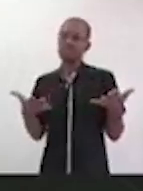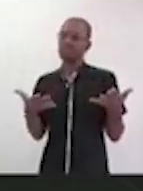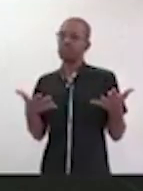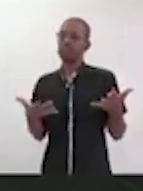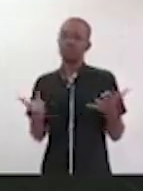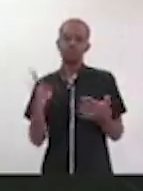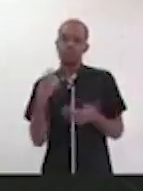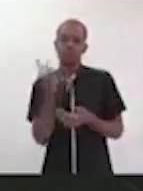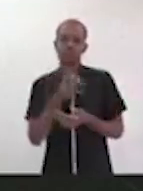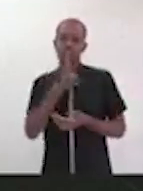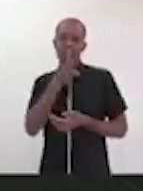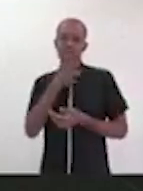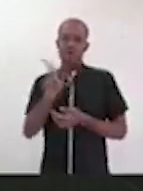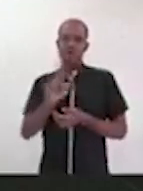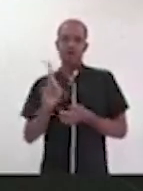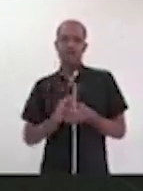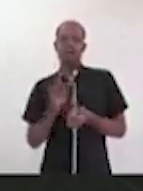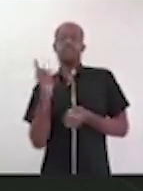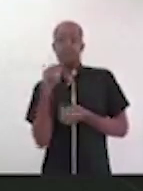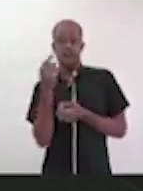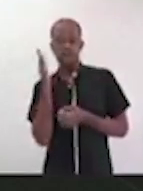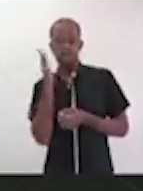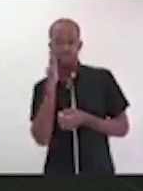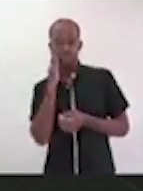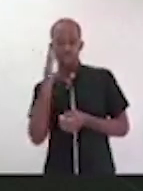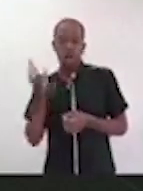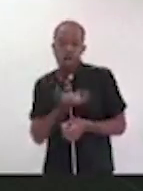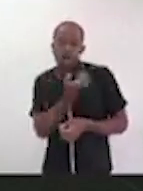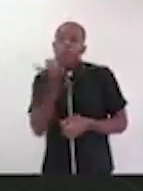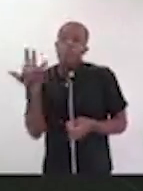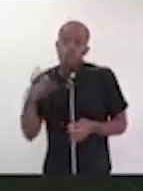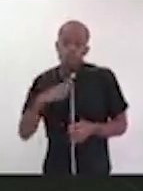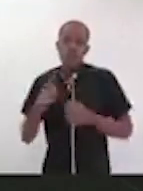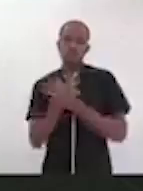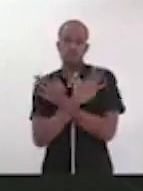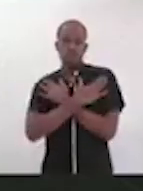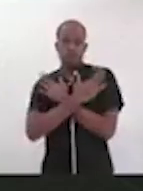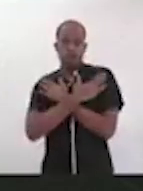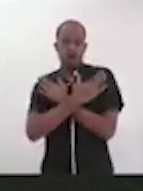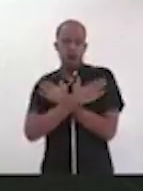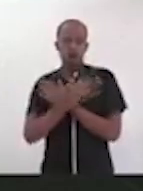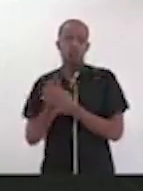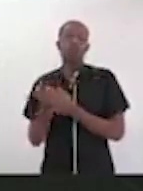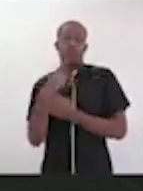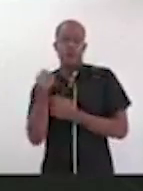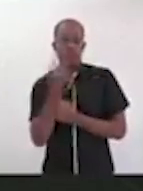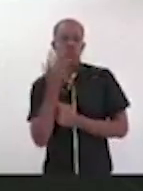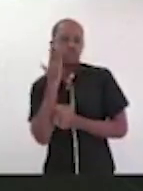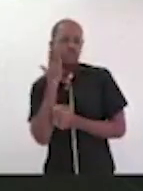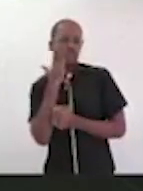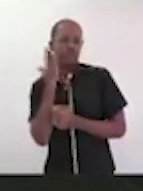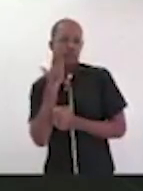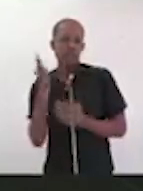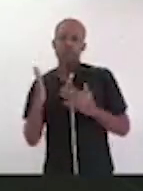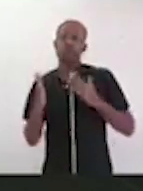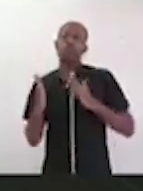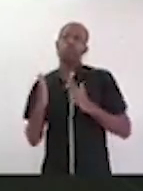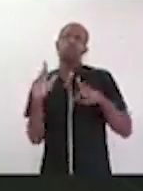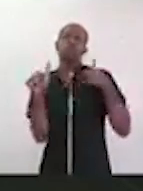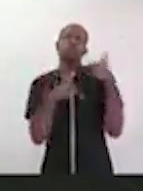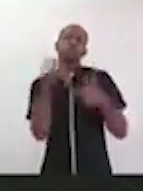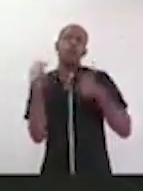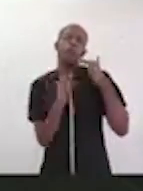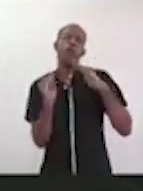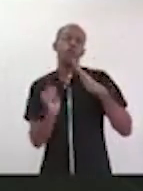conhecíamos, nós sabíamos o número de desempregados, nós sabíamos dos informais, nós sabíamos até